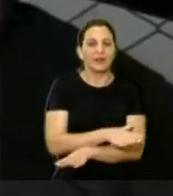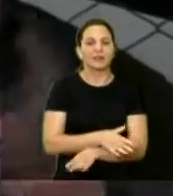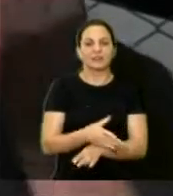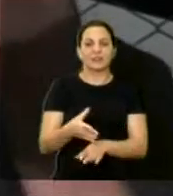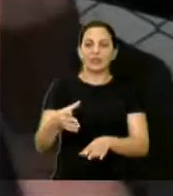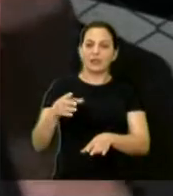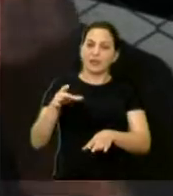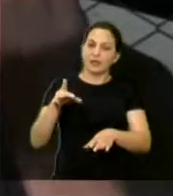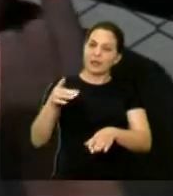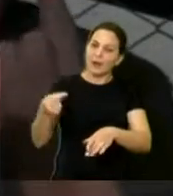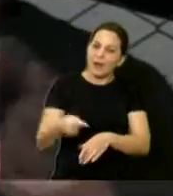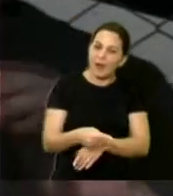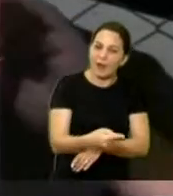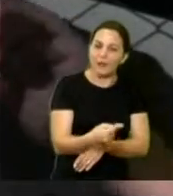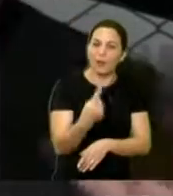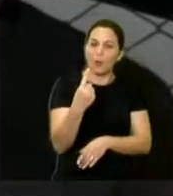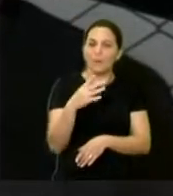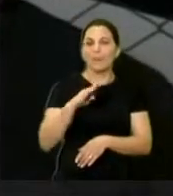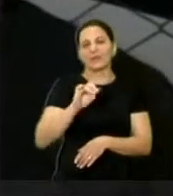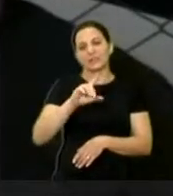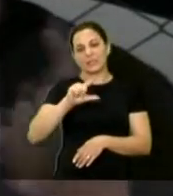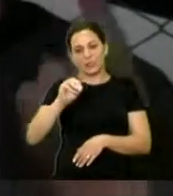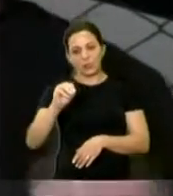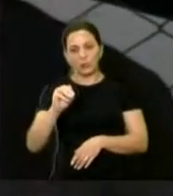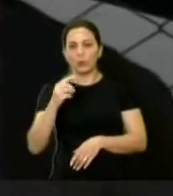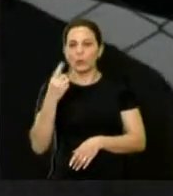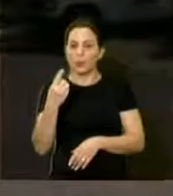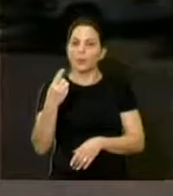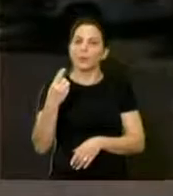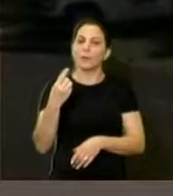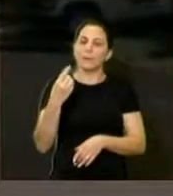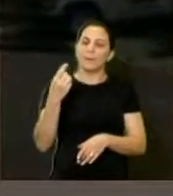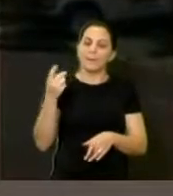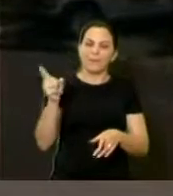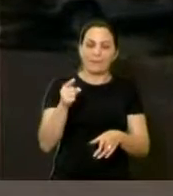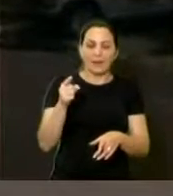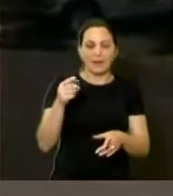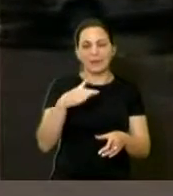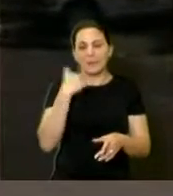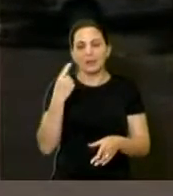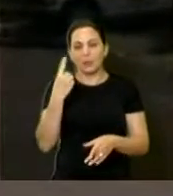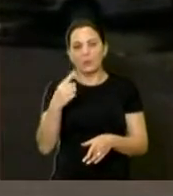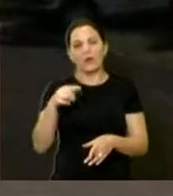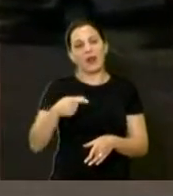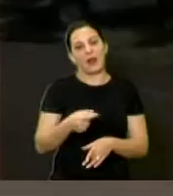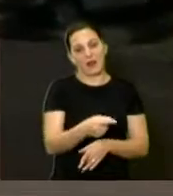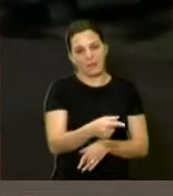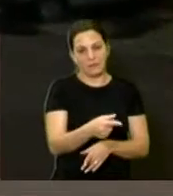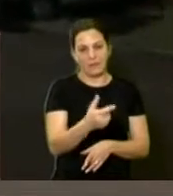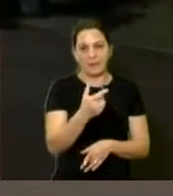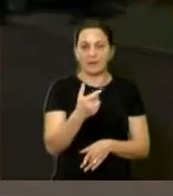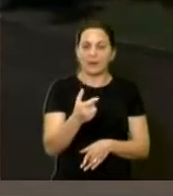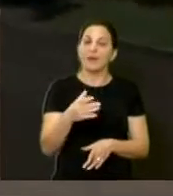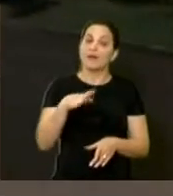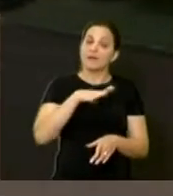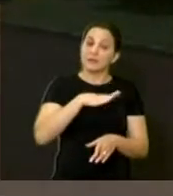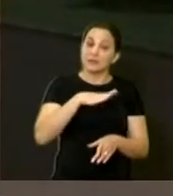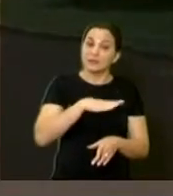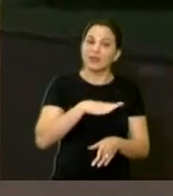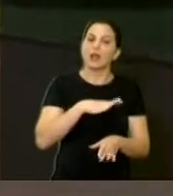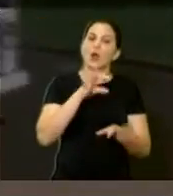cidade saiu de uma epidemia para uma situação